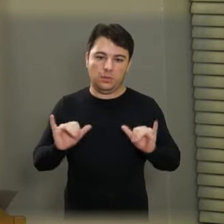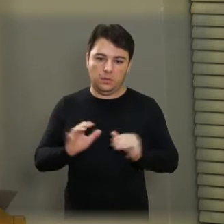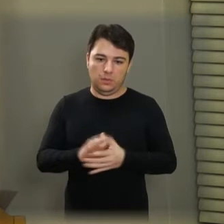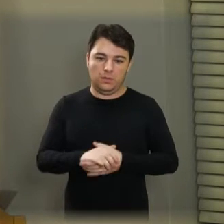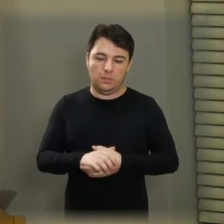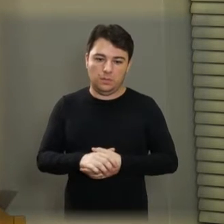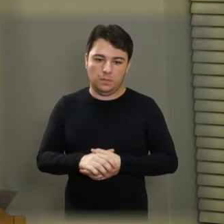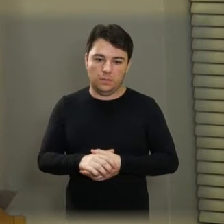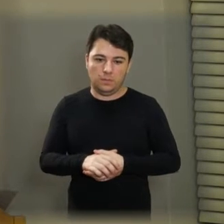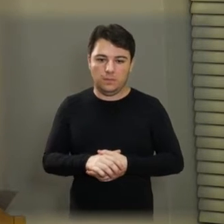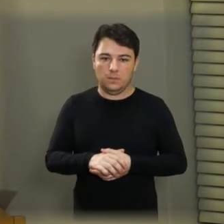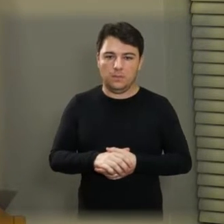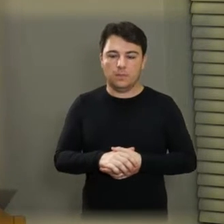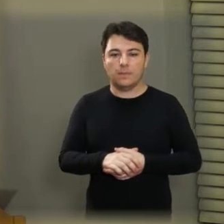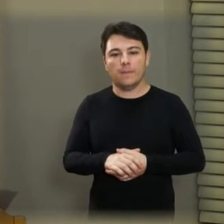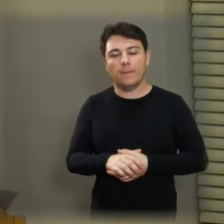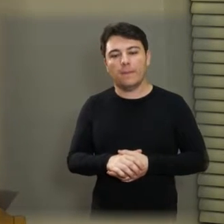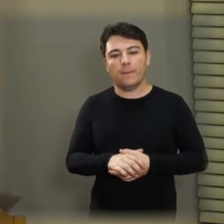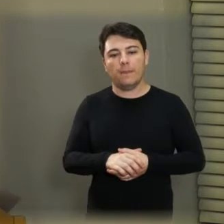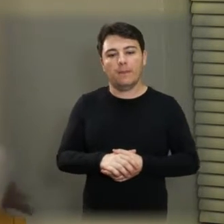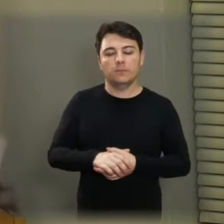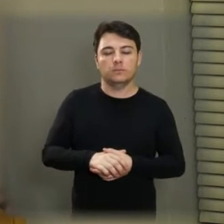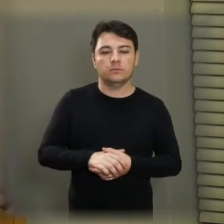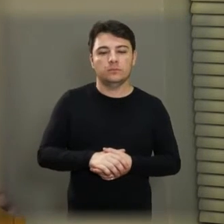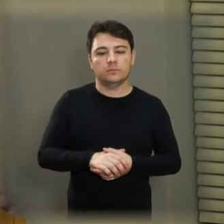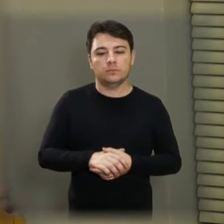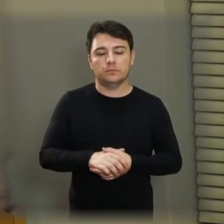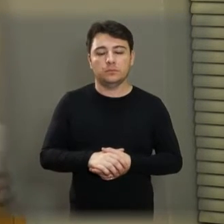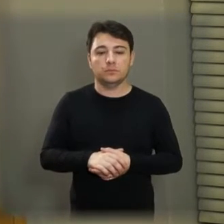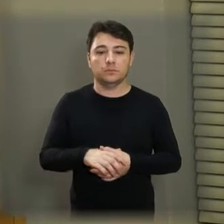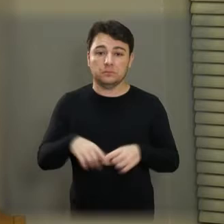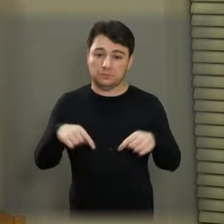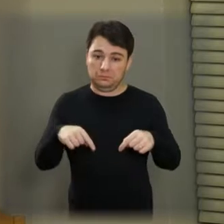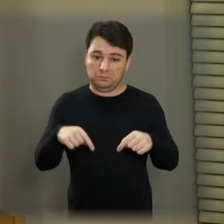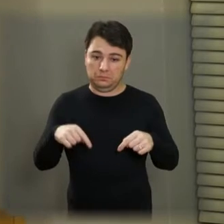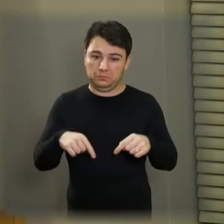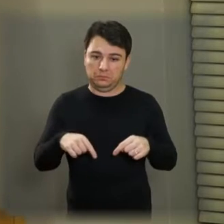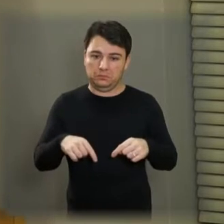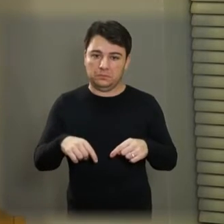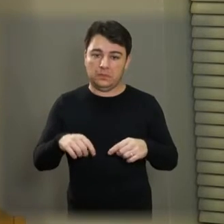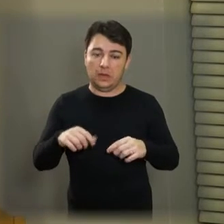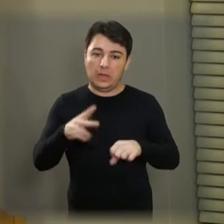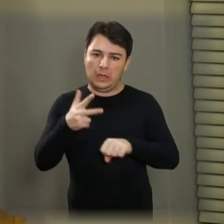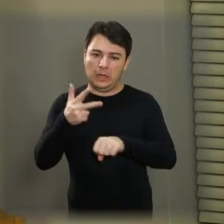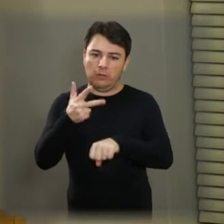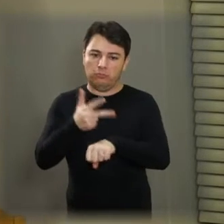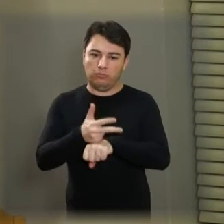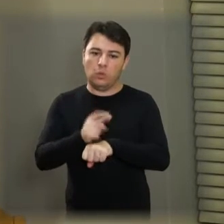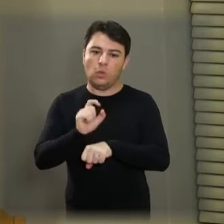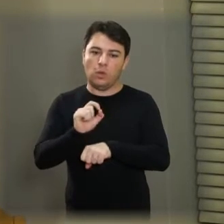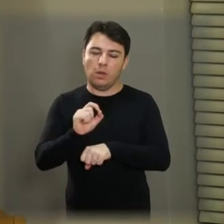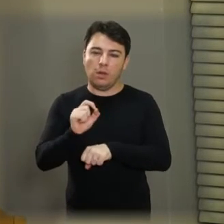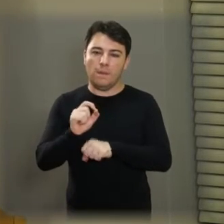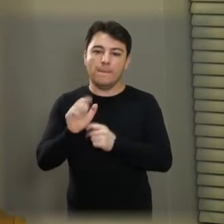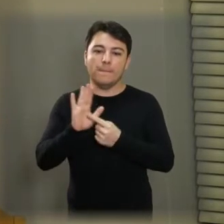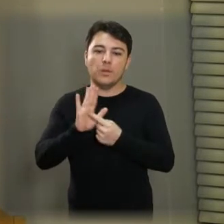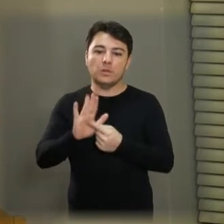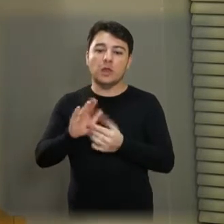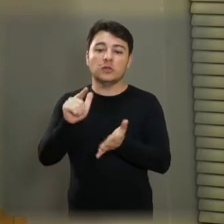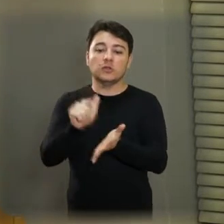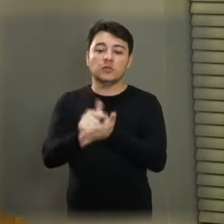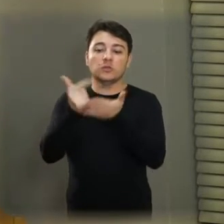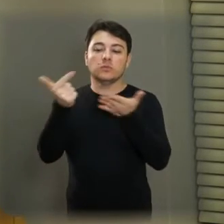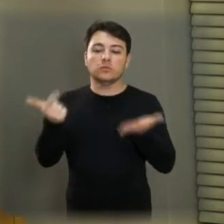perde 10% do que está sendo divulgado na mídia. E também, aqui nas minhas mãos, se a câmera puder pegar, temos também o que tem saído no